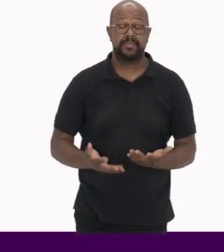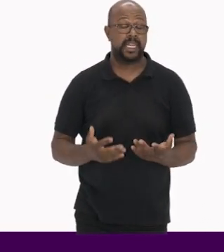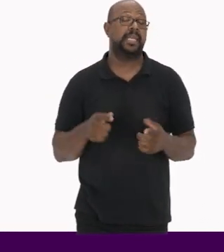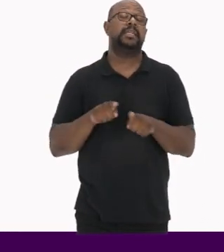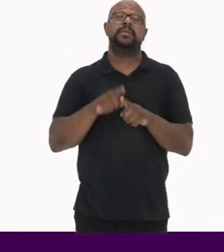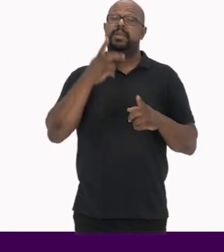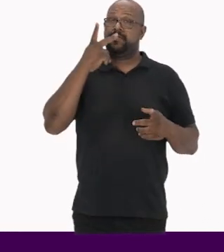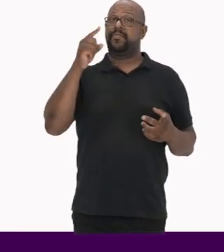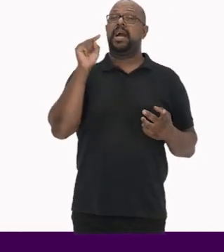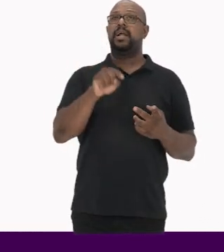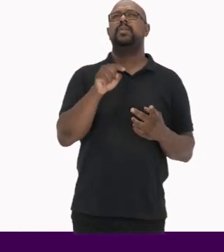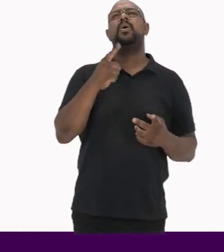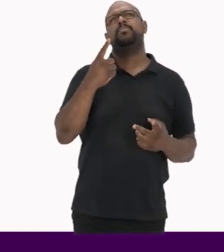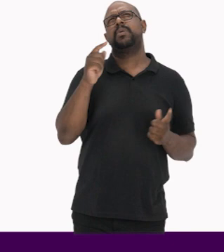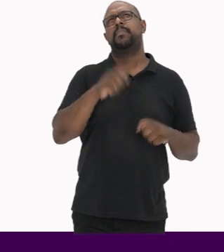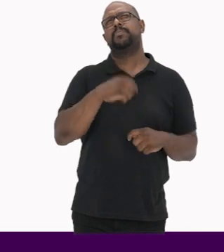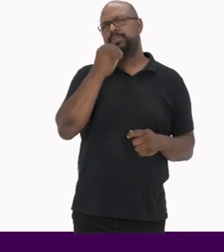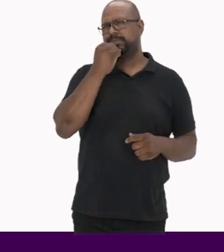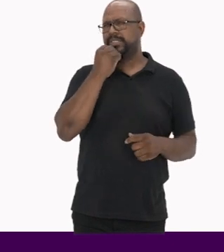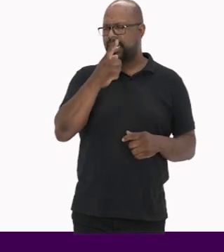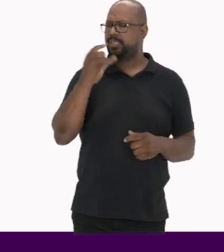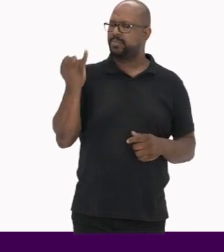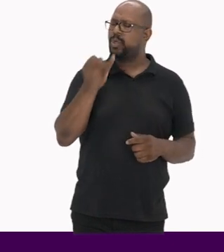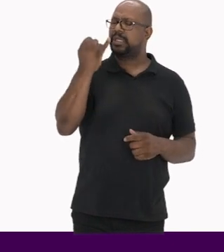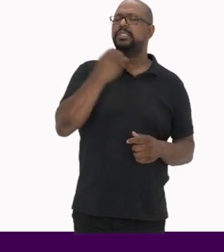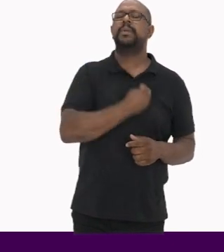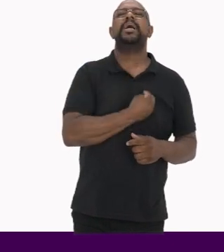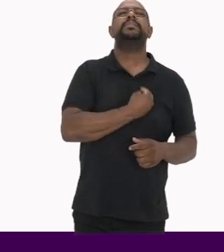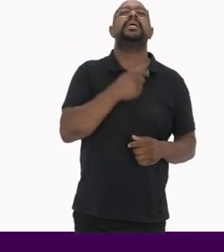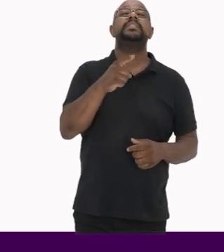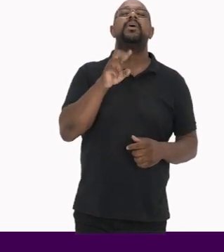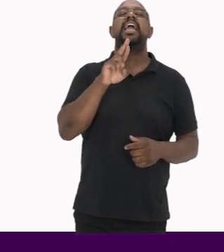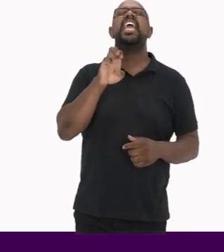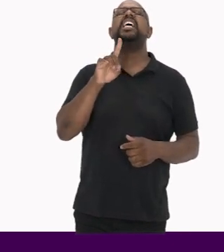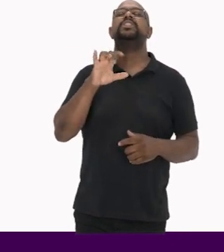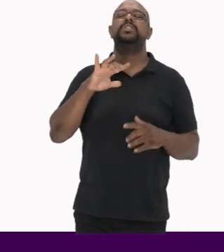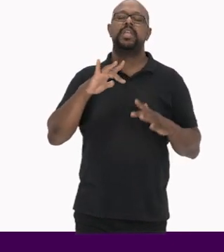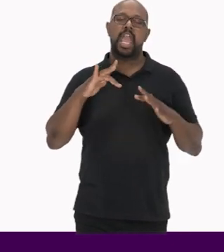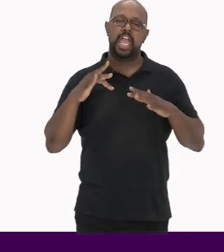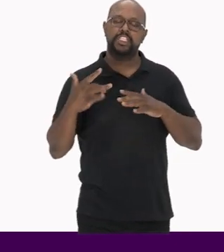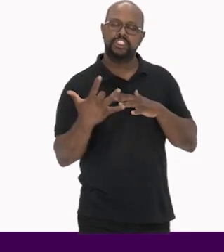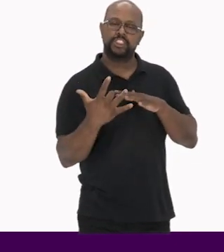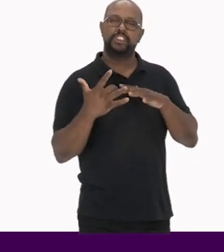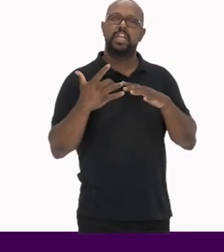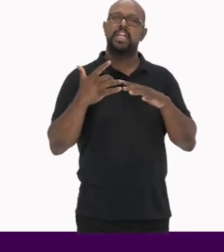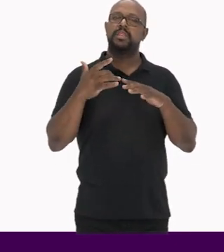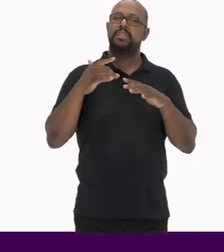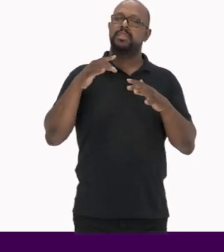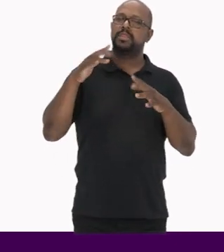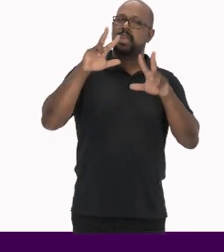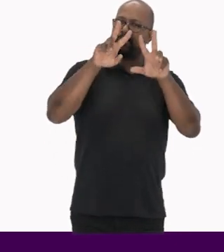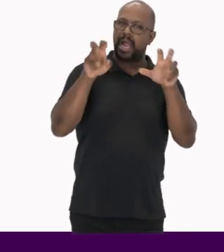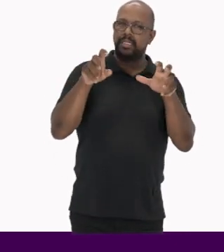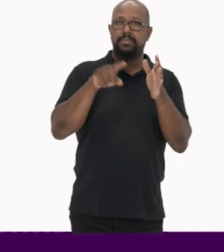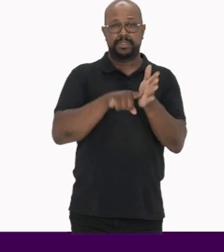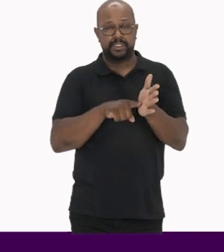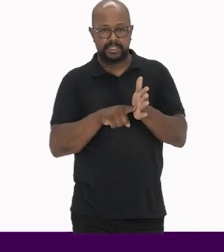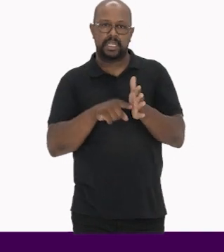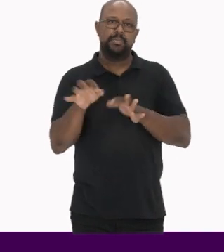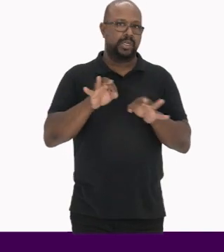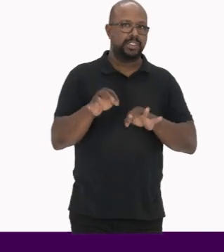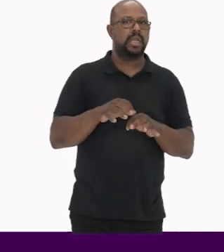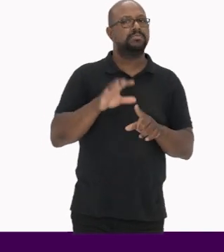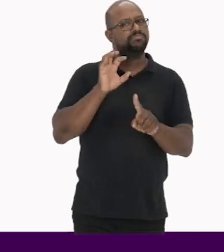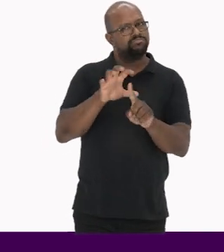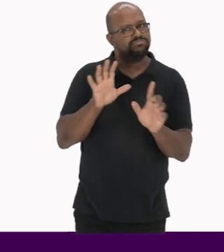Destaco também, como uma possibilidade importante A participação em redes temáticas e de pesquisa e de projetos